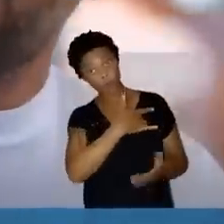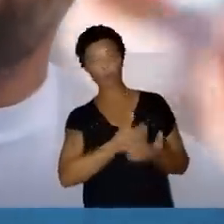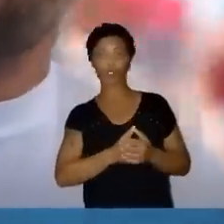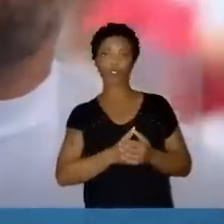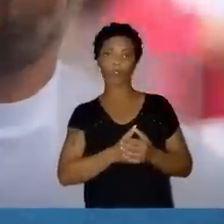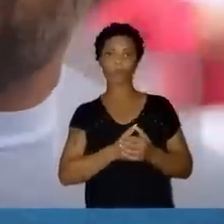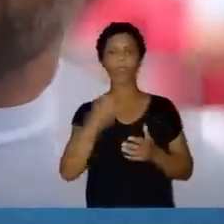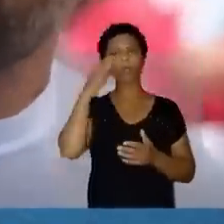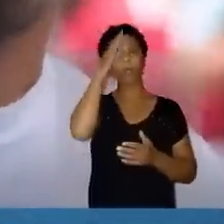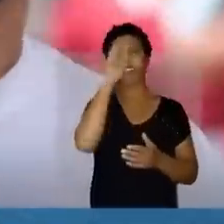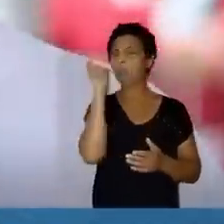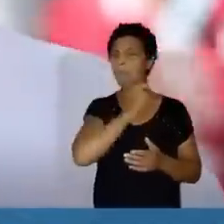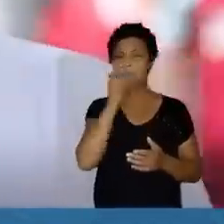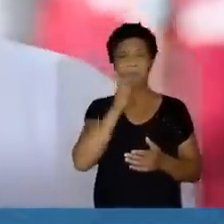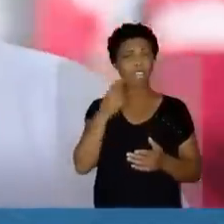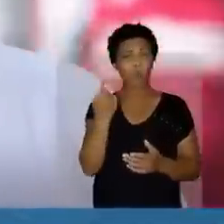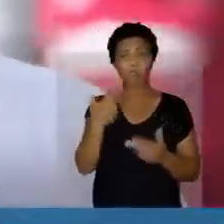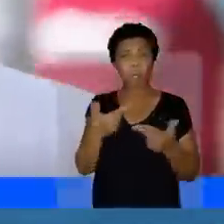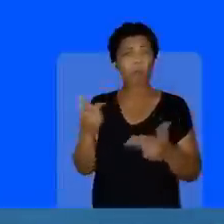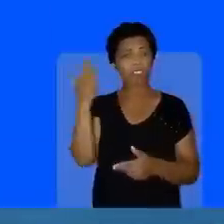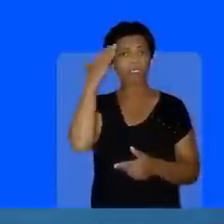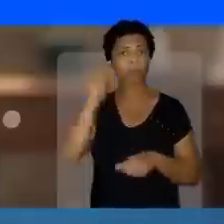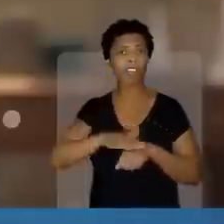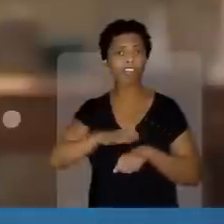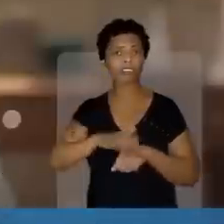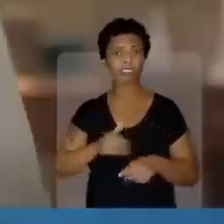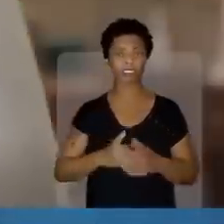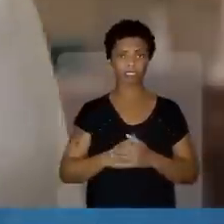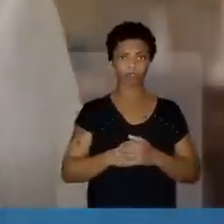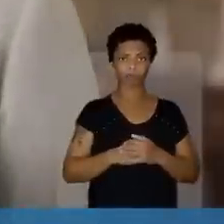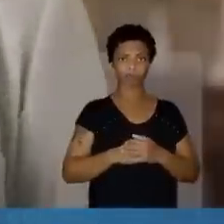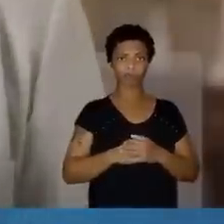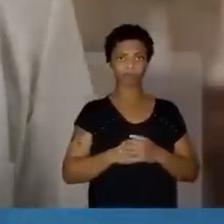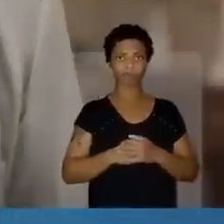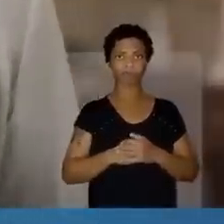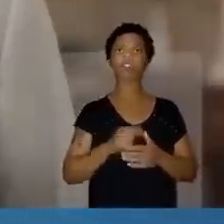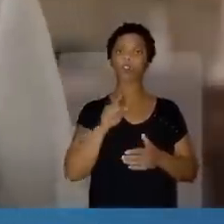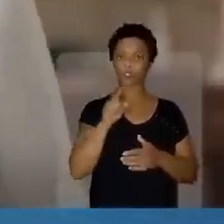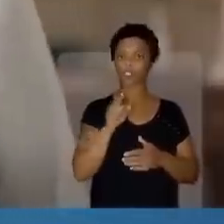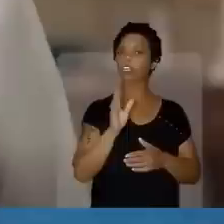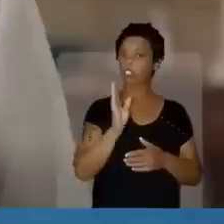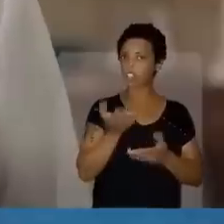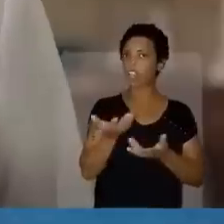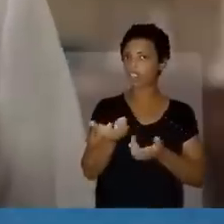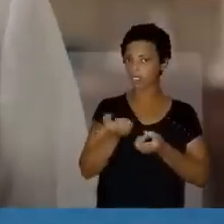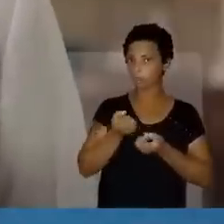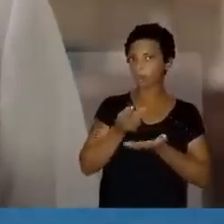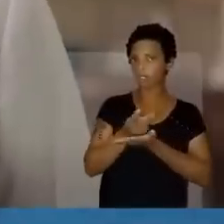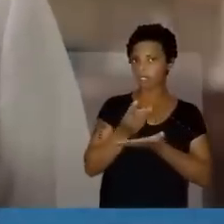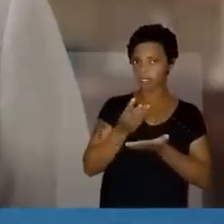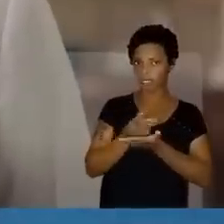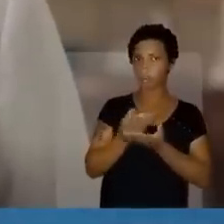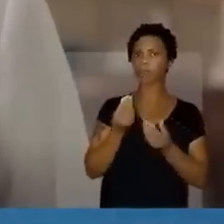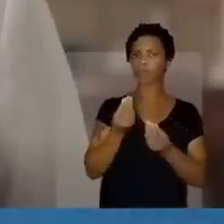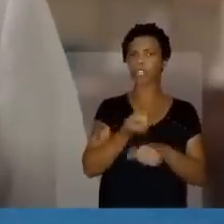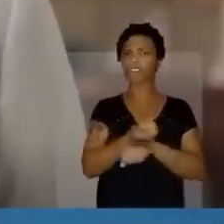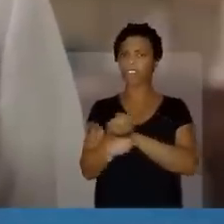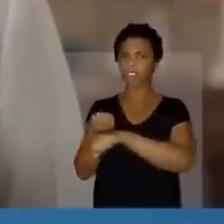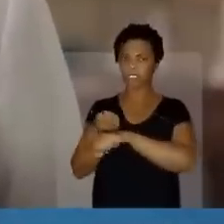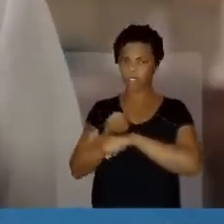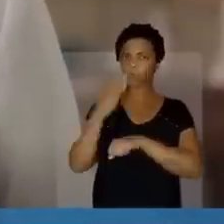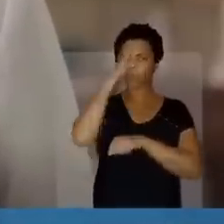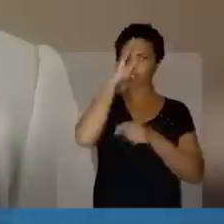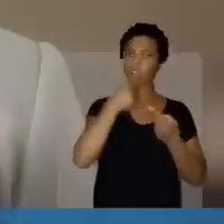Lula é ladrão, mas ladrão é ele e a família dele. Você já deve ter recebido pelo Zap muitas fake news de